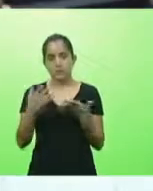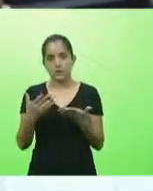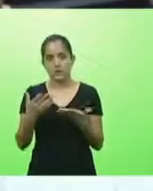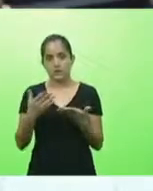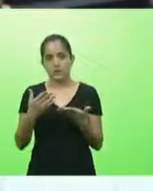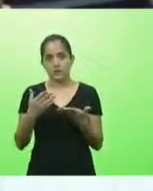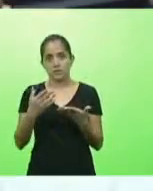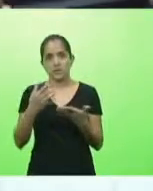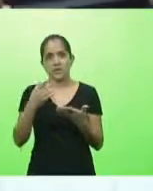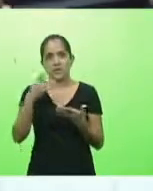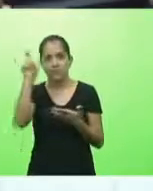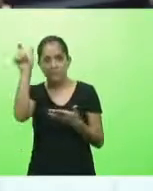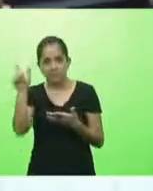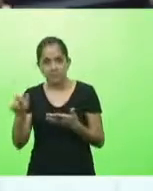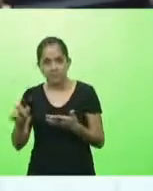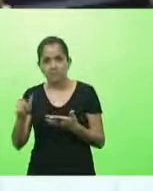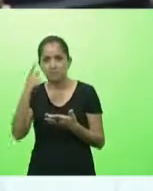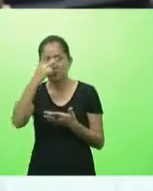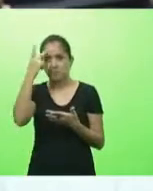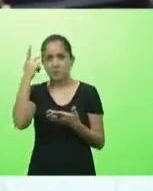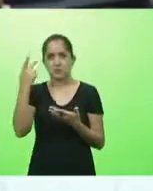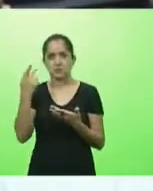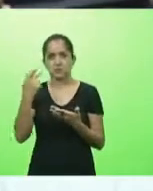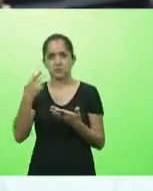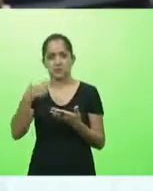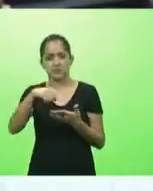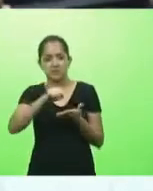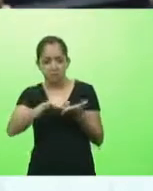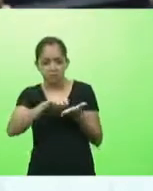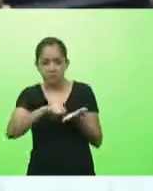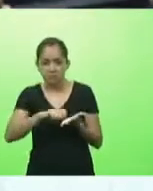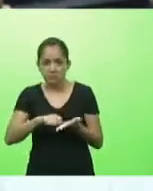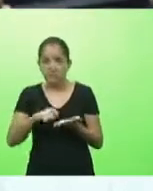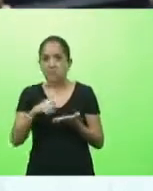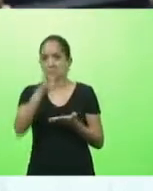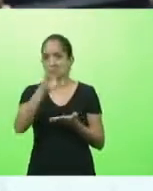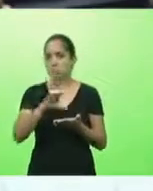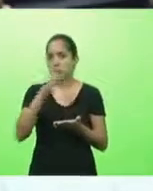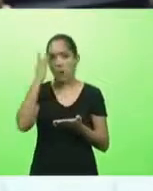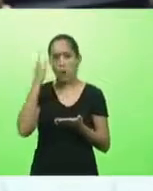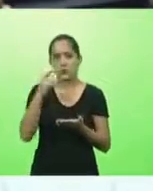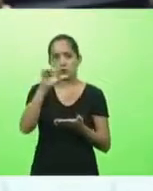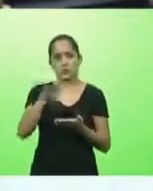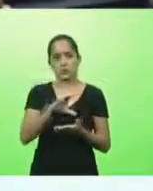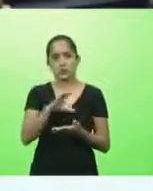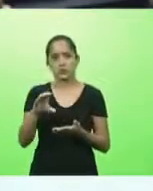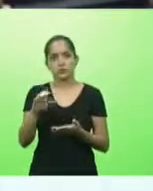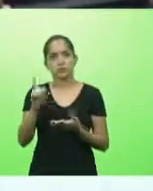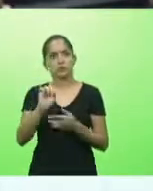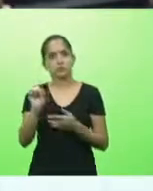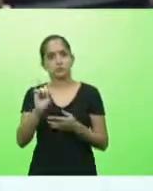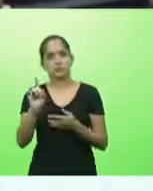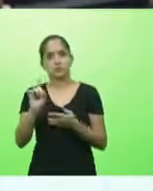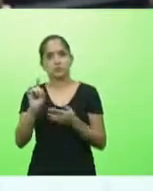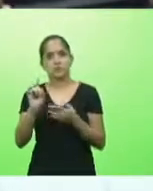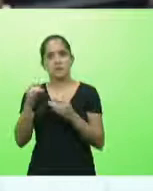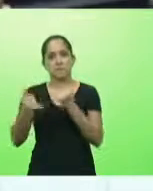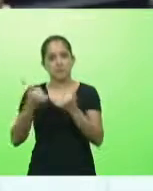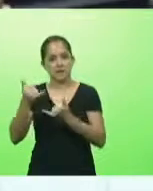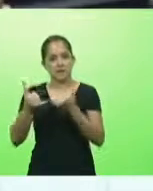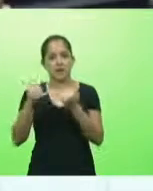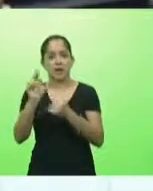barbaridade católico também não é entende porque não se brinca com o nome de Jesus e vão